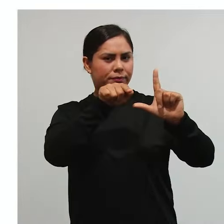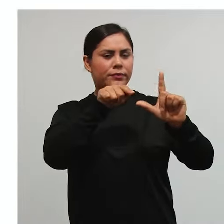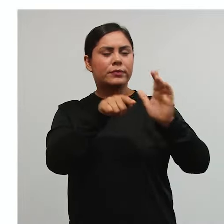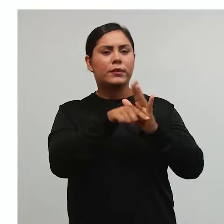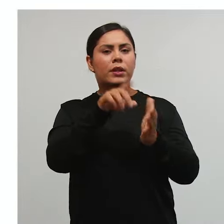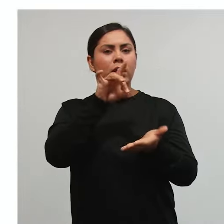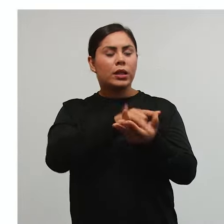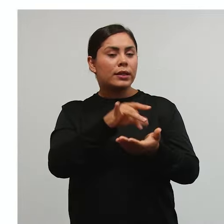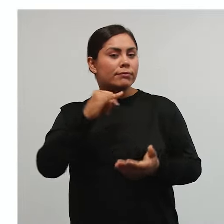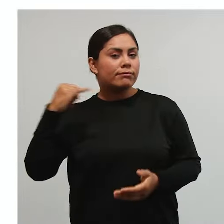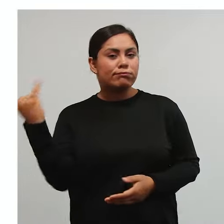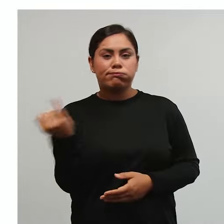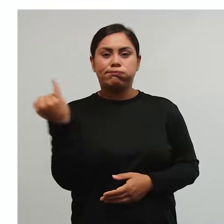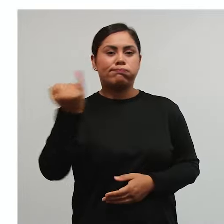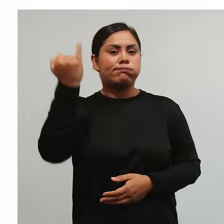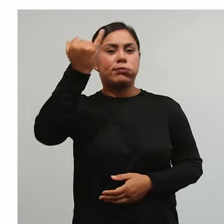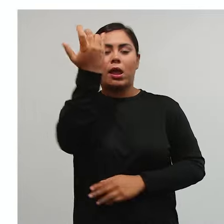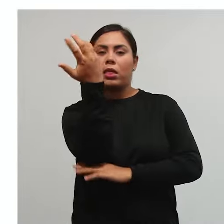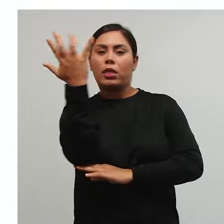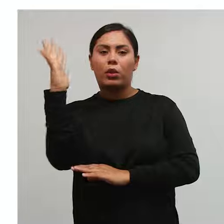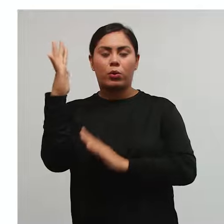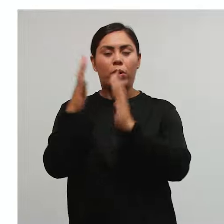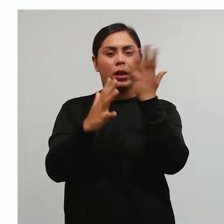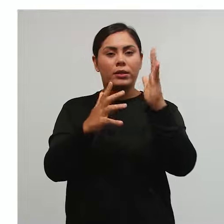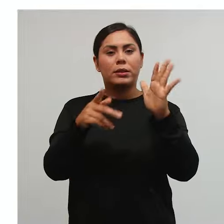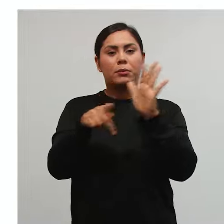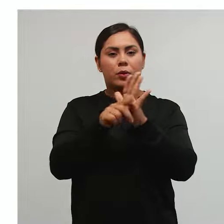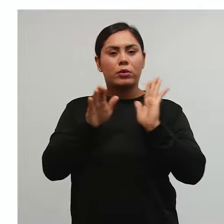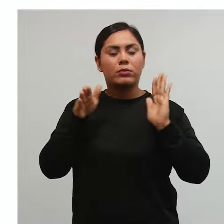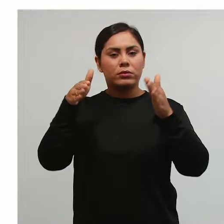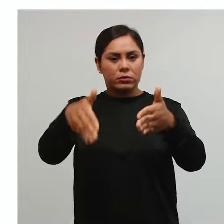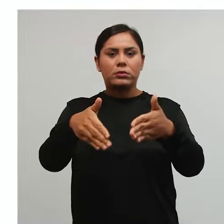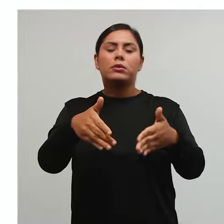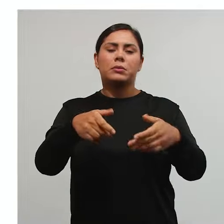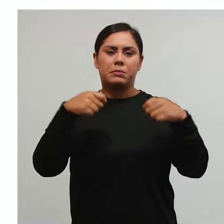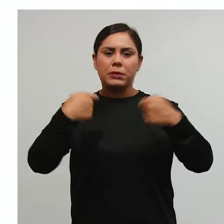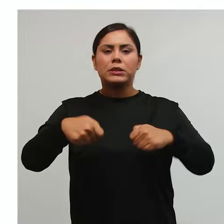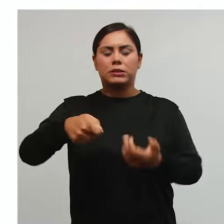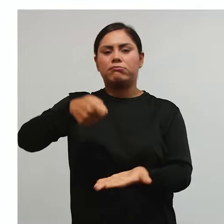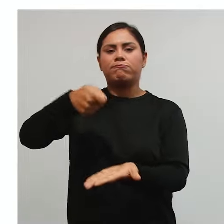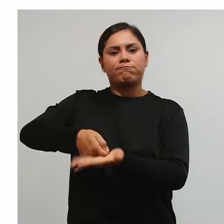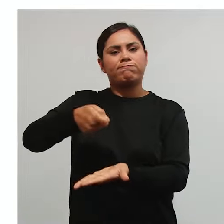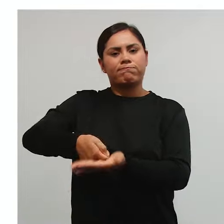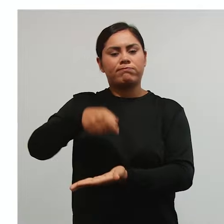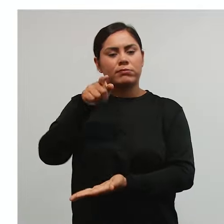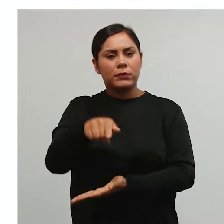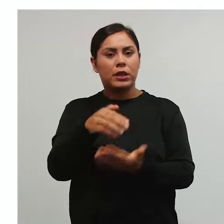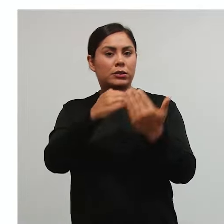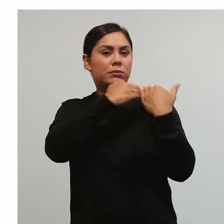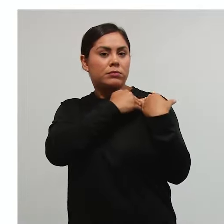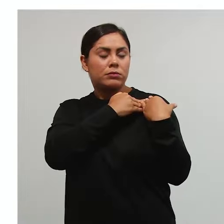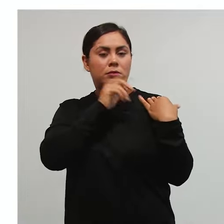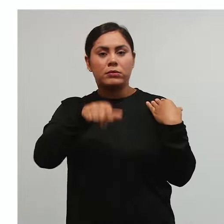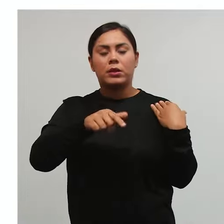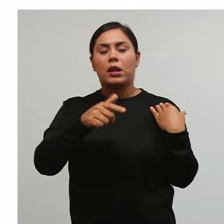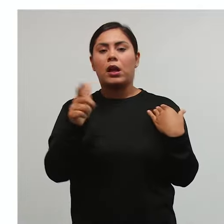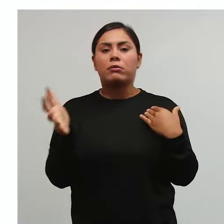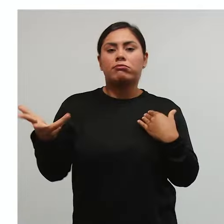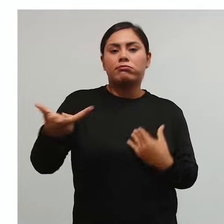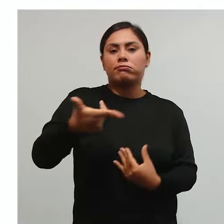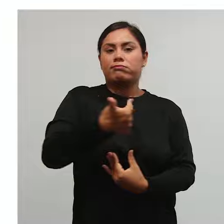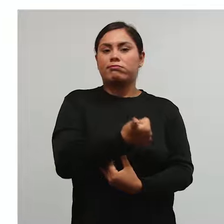fato gerador é tão importante que a natureza jurídica específica do tributo é determinada por ele, sendo irrelevante para